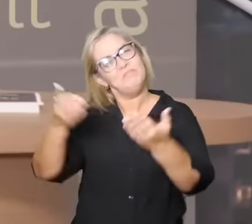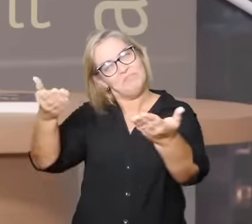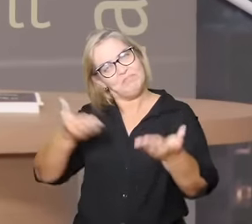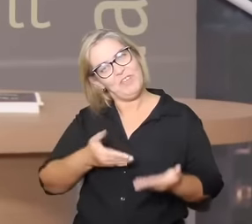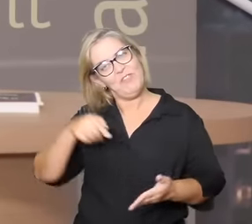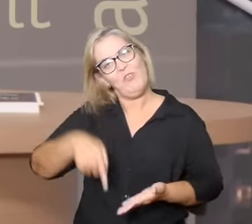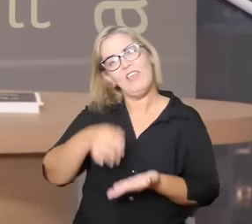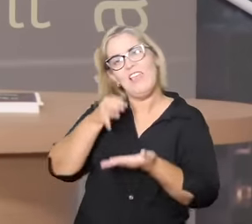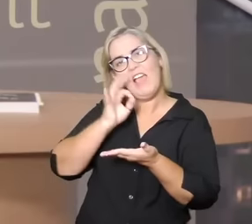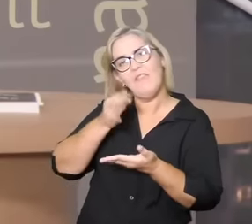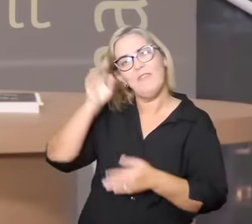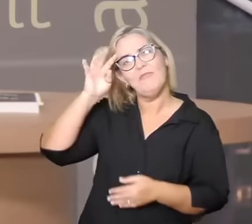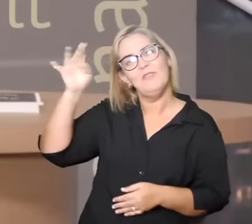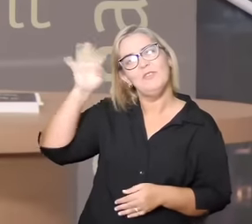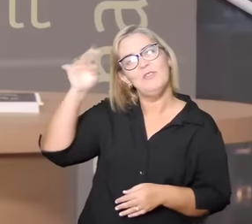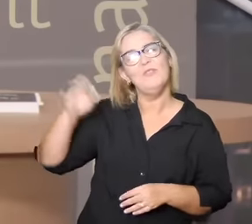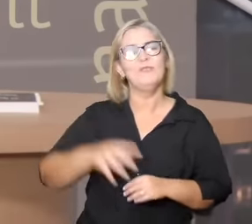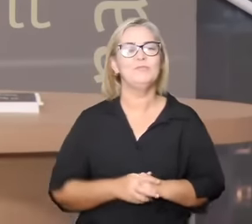Boa noite.